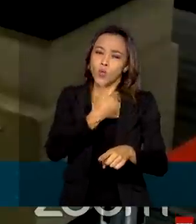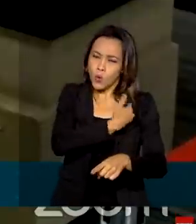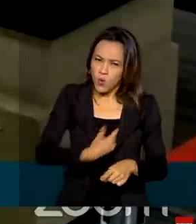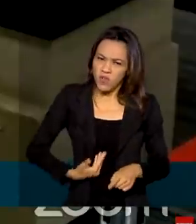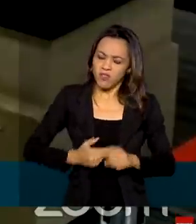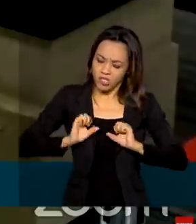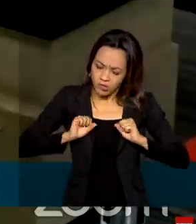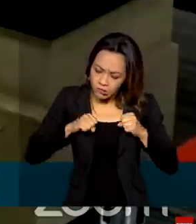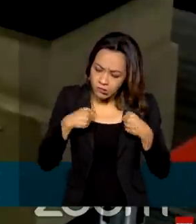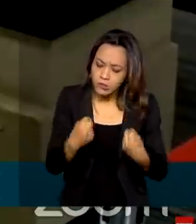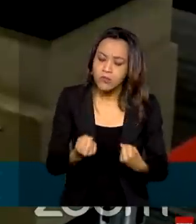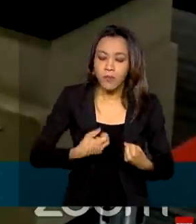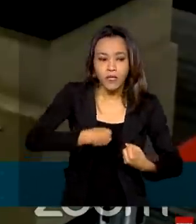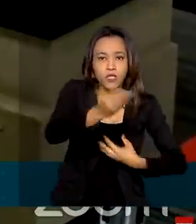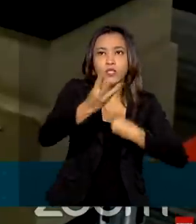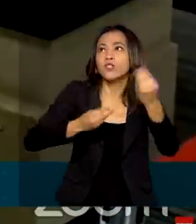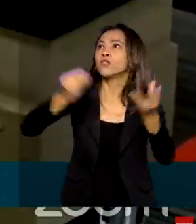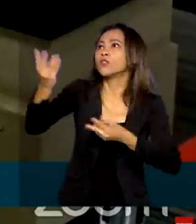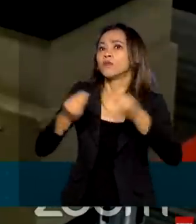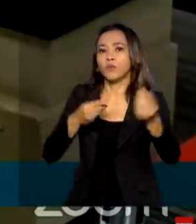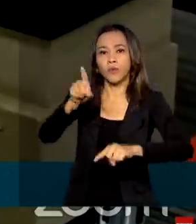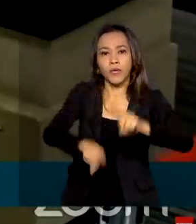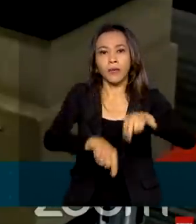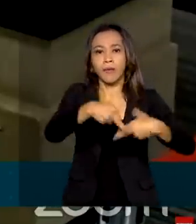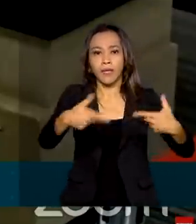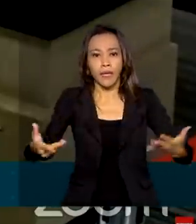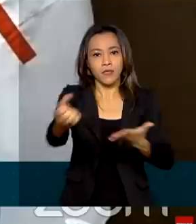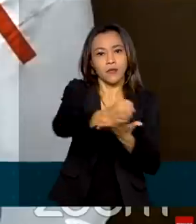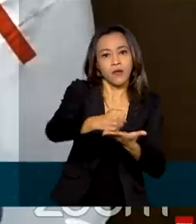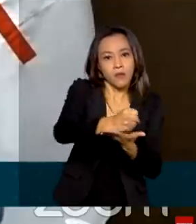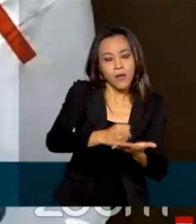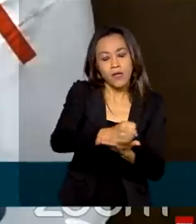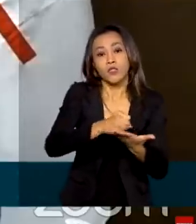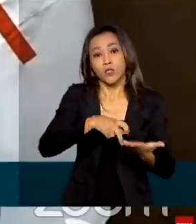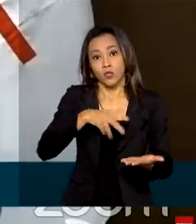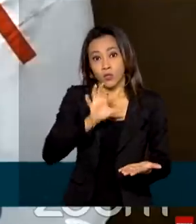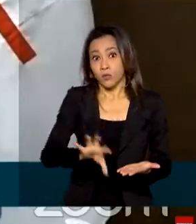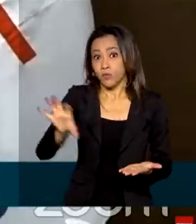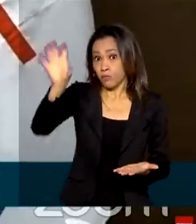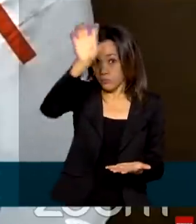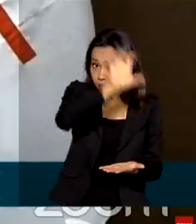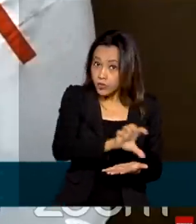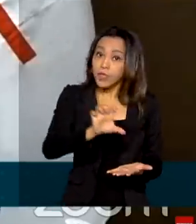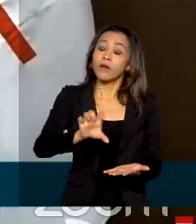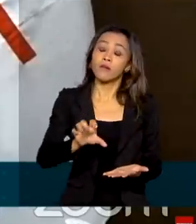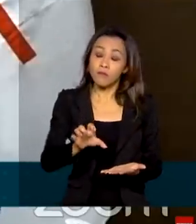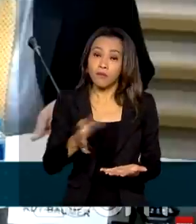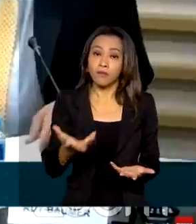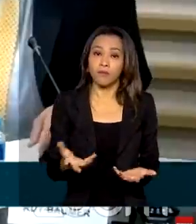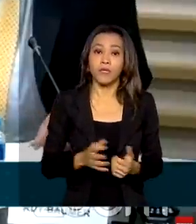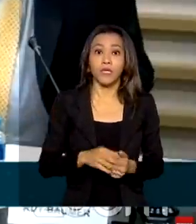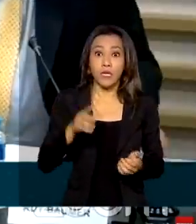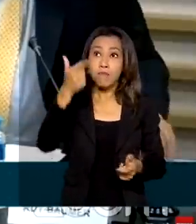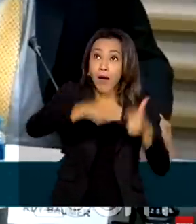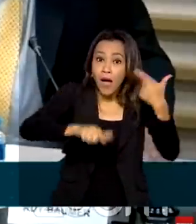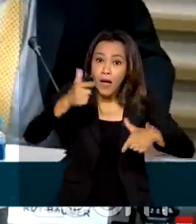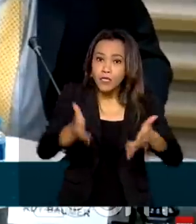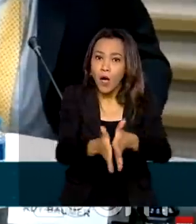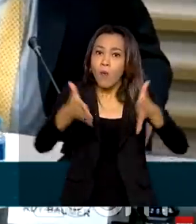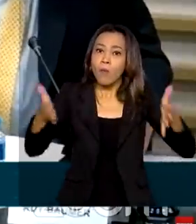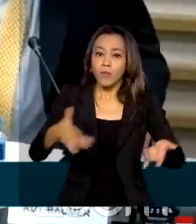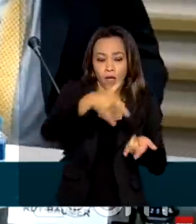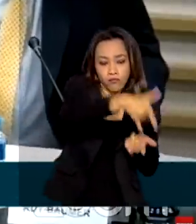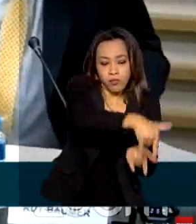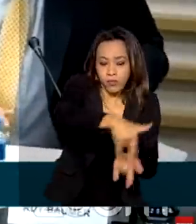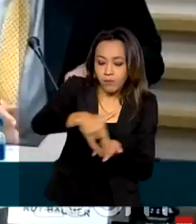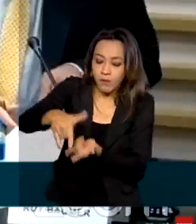distribuir equipamentos, insumos e ampliar o número de leitos de UTI pelo país e que a prioridade do